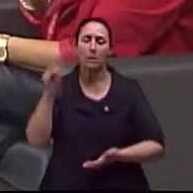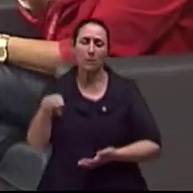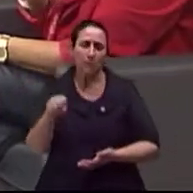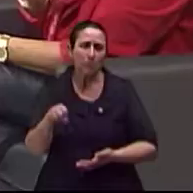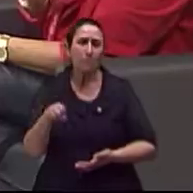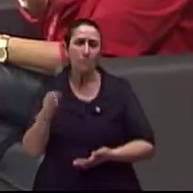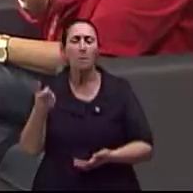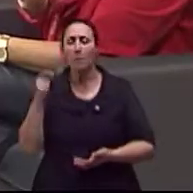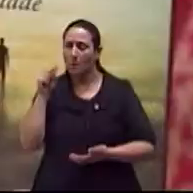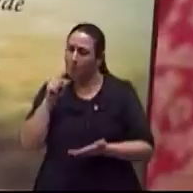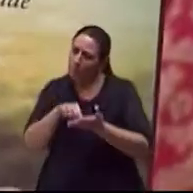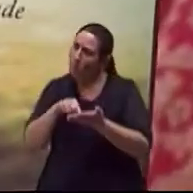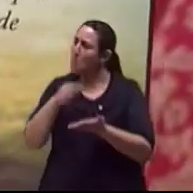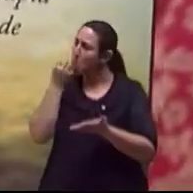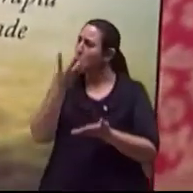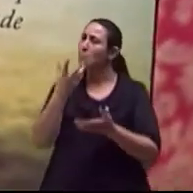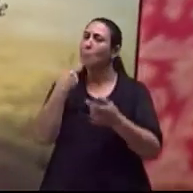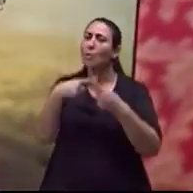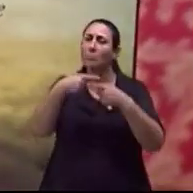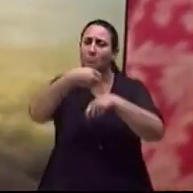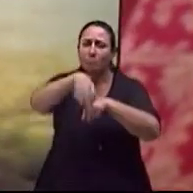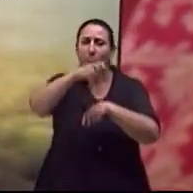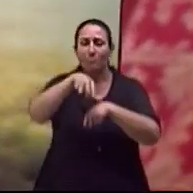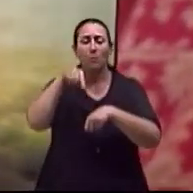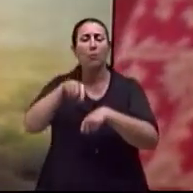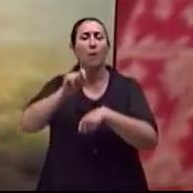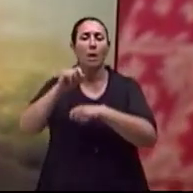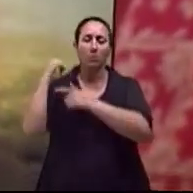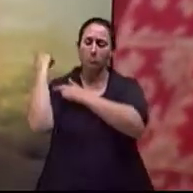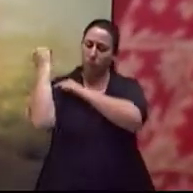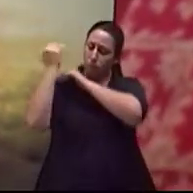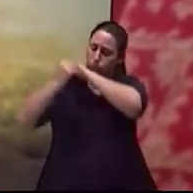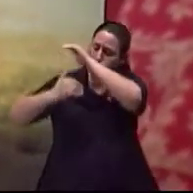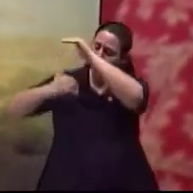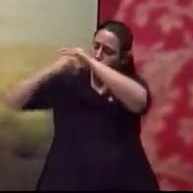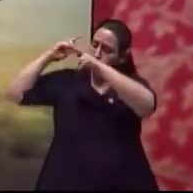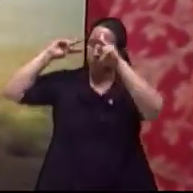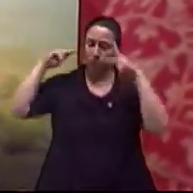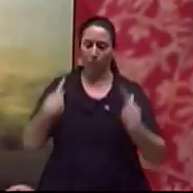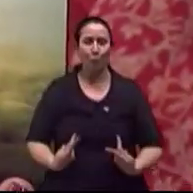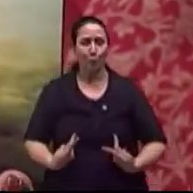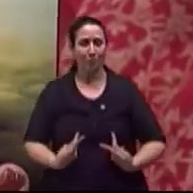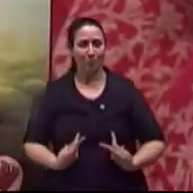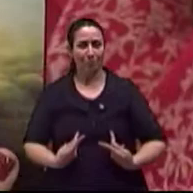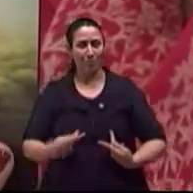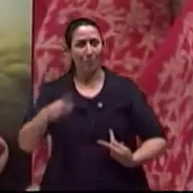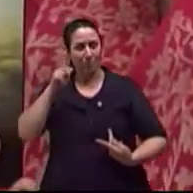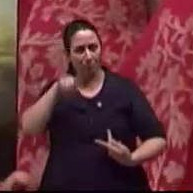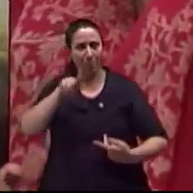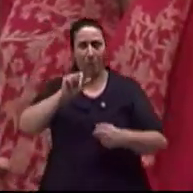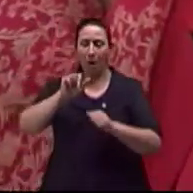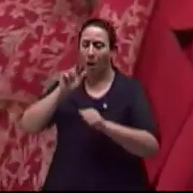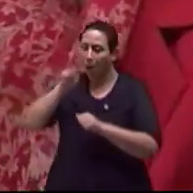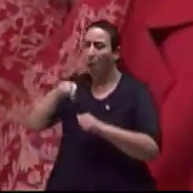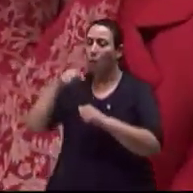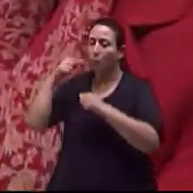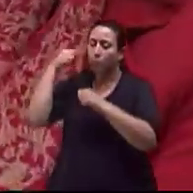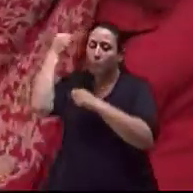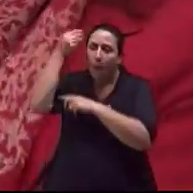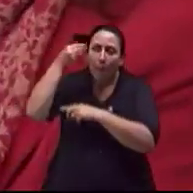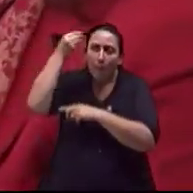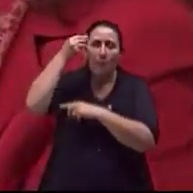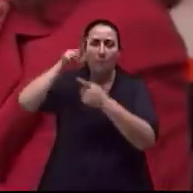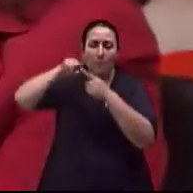certeza pode ser um incentivo Aqui, ó Transcender humano A psique, a luz da terapia e da espiritualidade